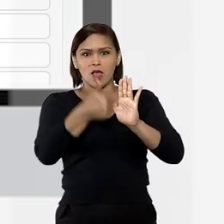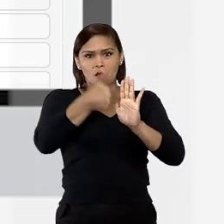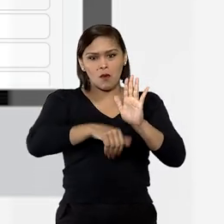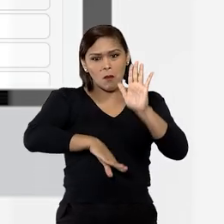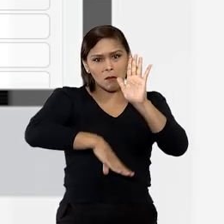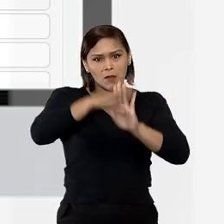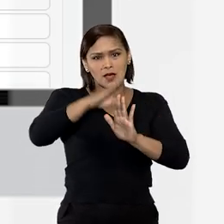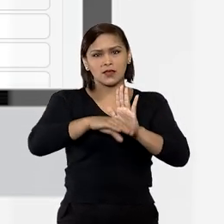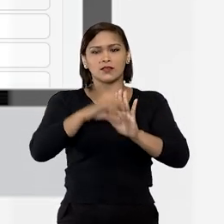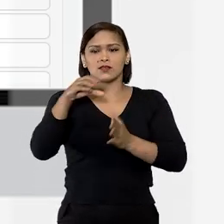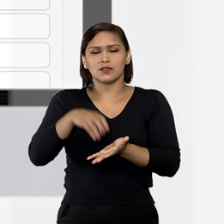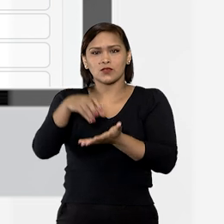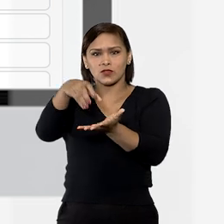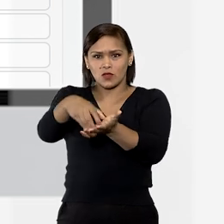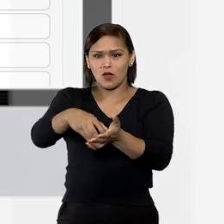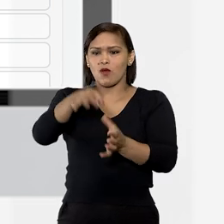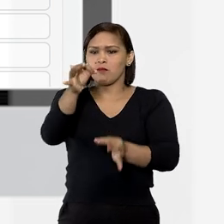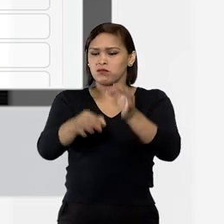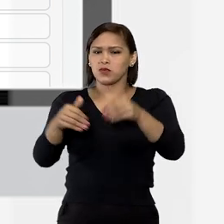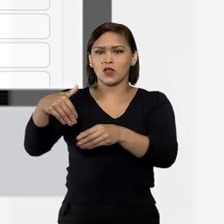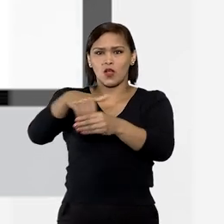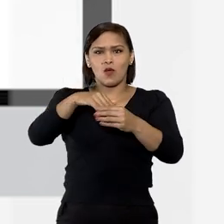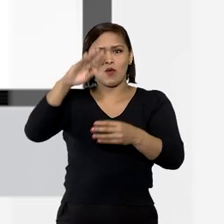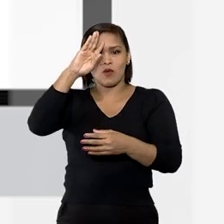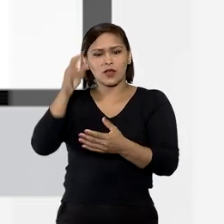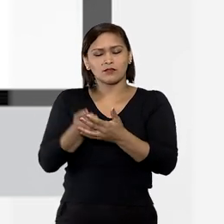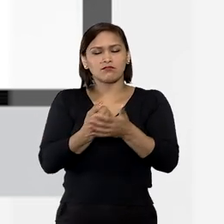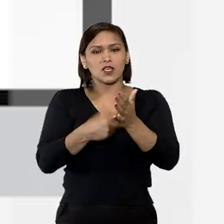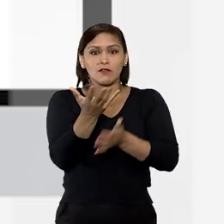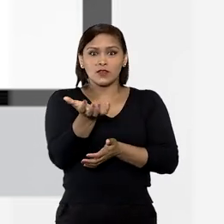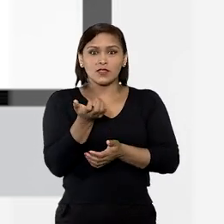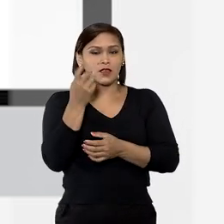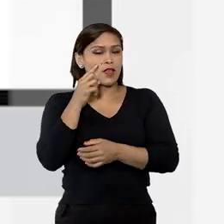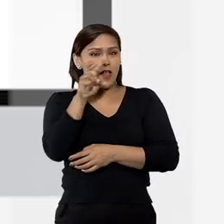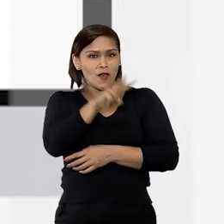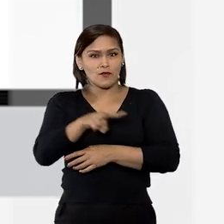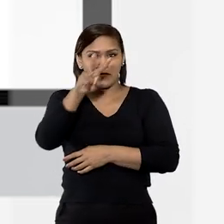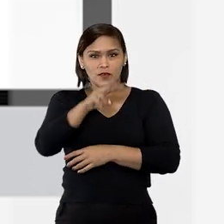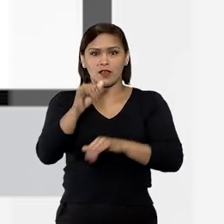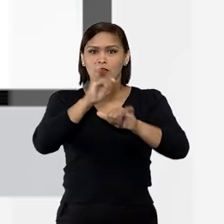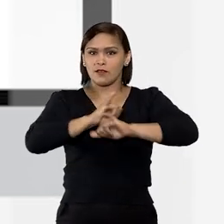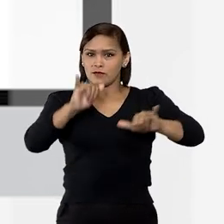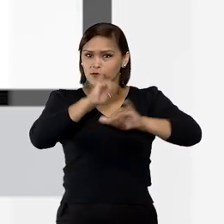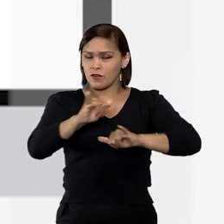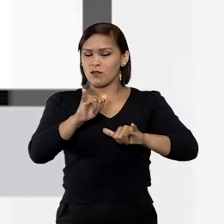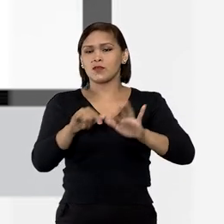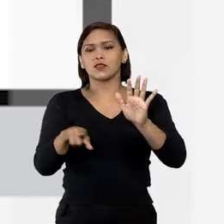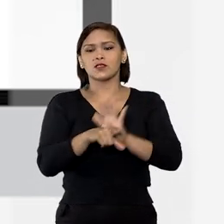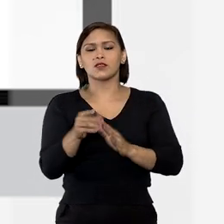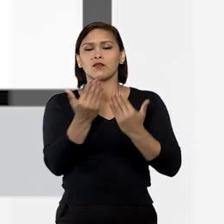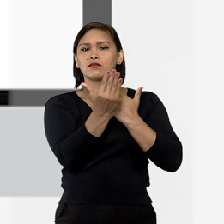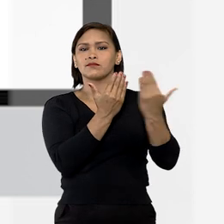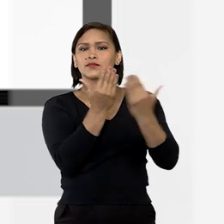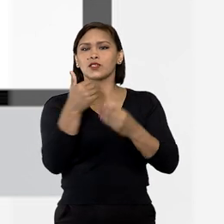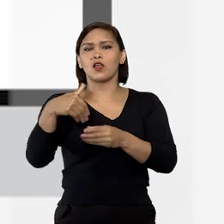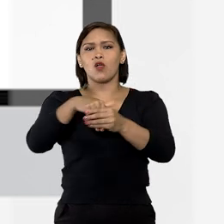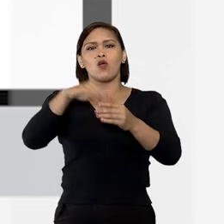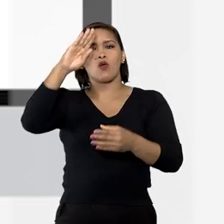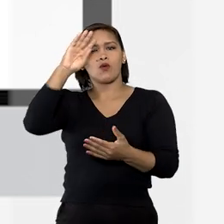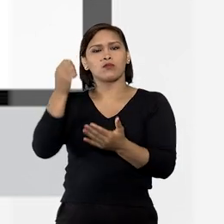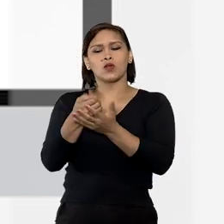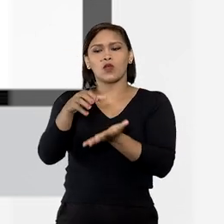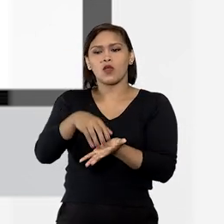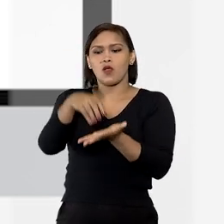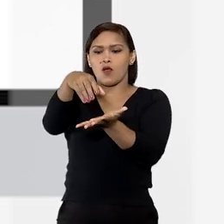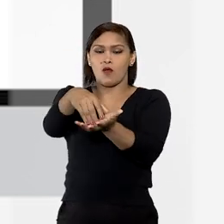um ou mais órgãos julgadores que tenham proferido acórdons no seu interesse. Essa informação está presente no campo do espelho do